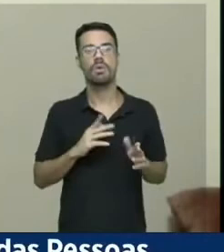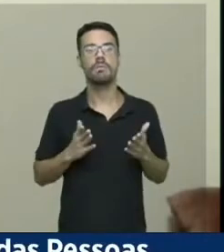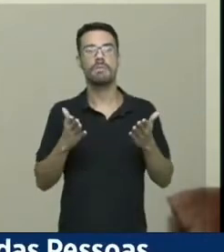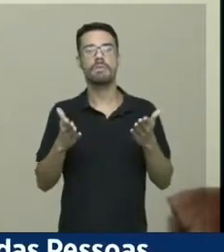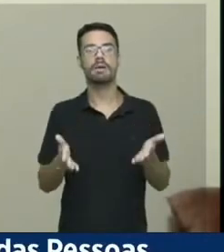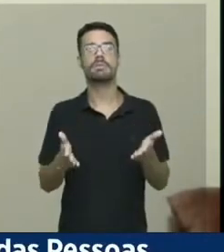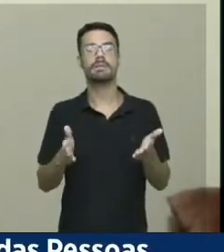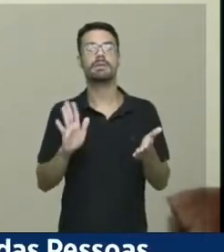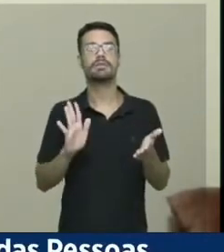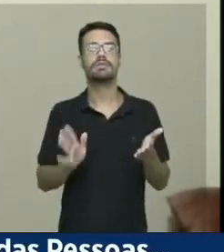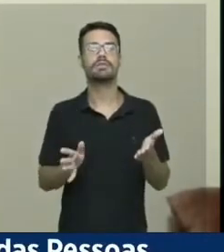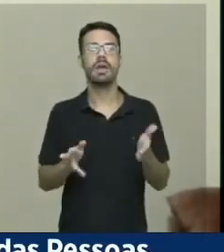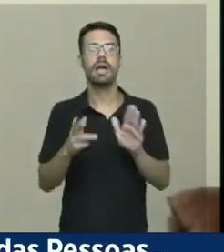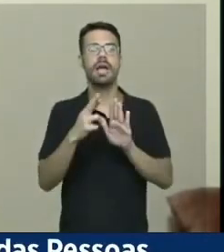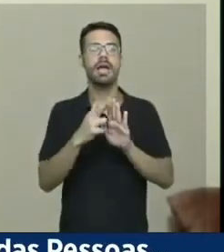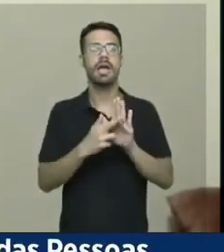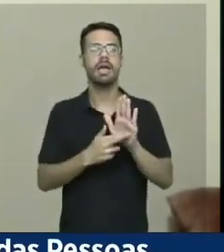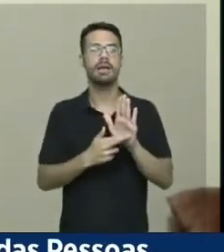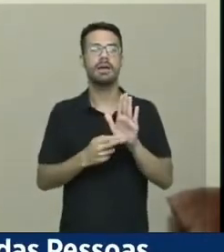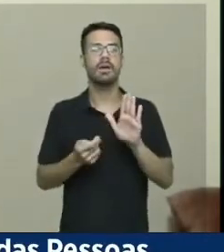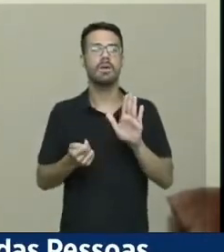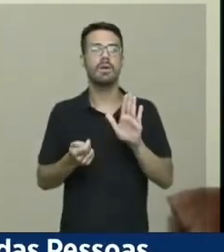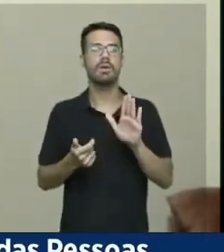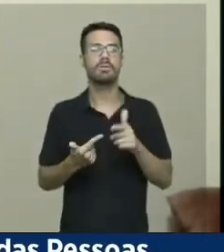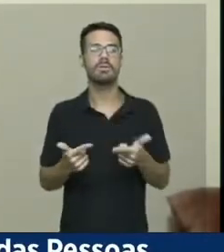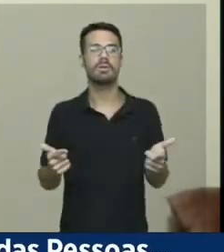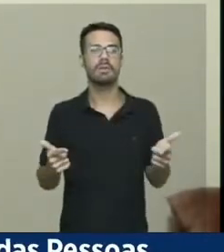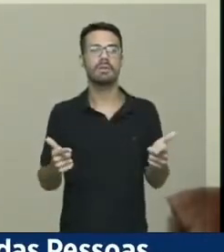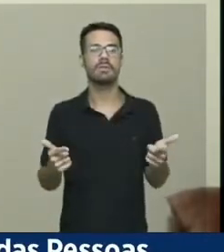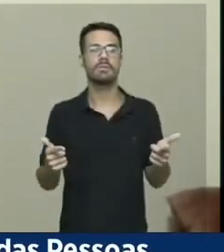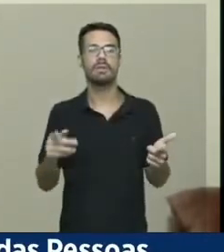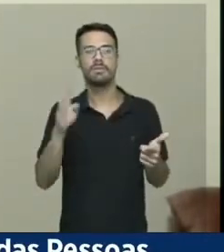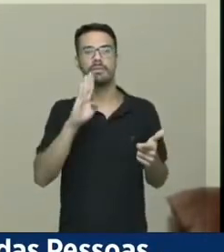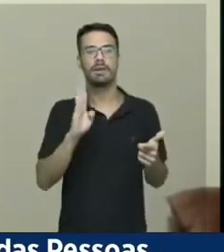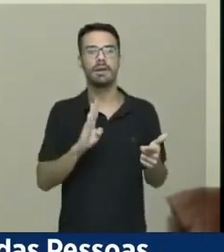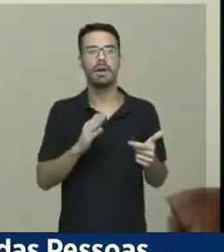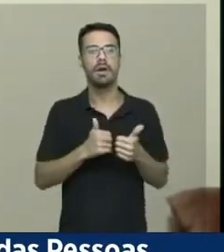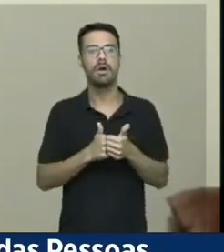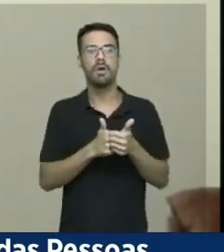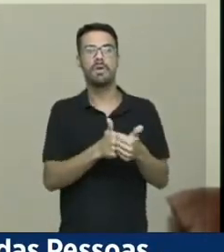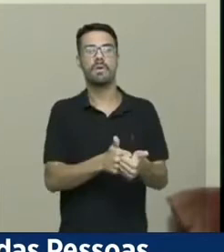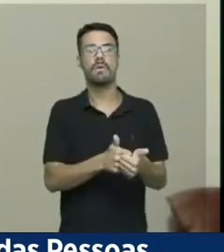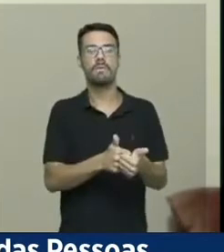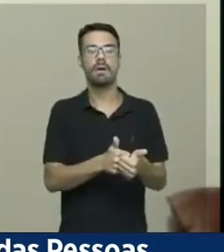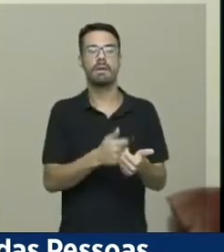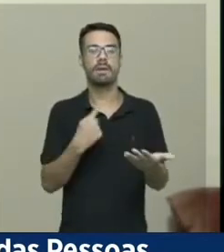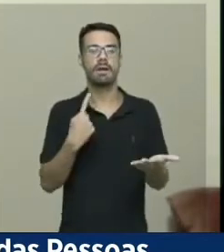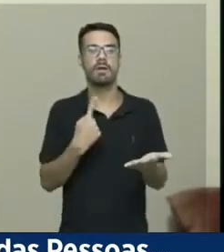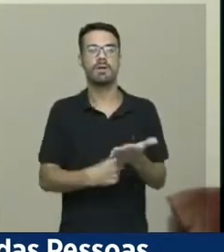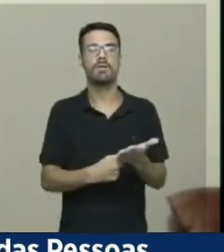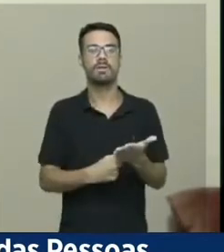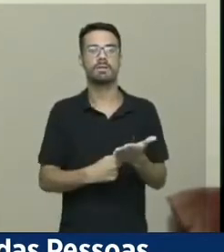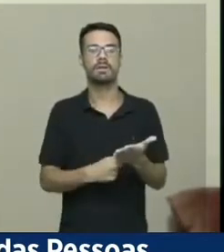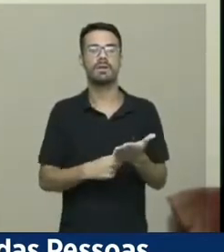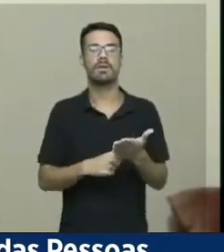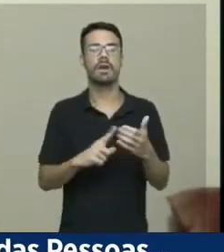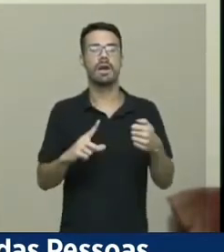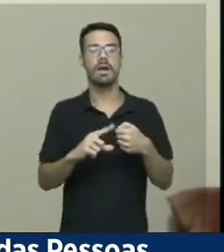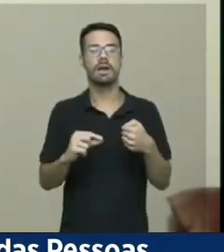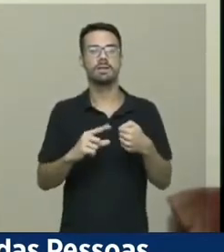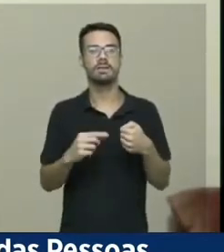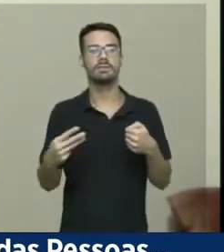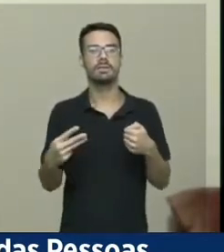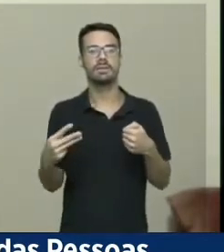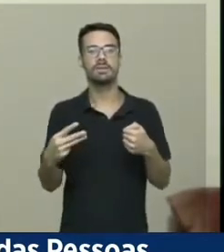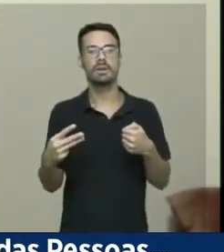muito restrita, porque nós não temos no Brasil ainda um mecanismo de monitoramento da Convenção, nos termos do artigo 33. O